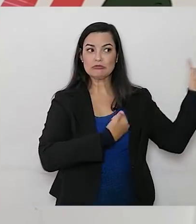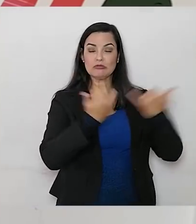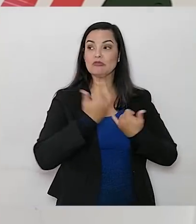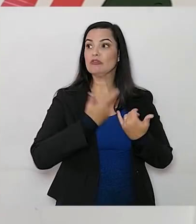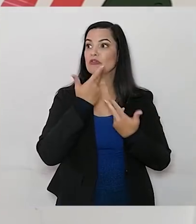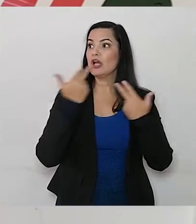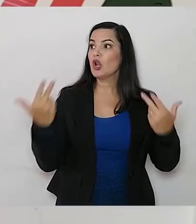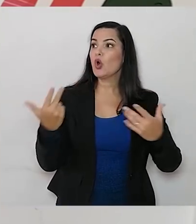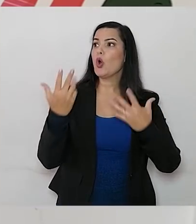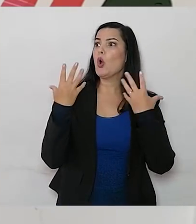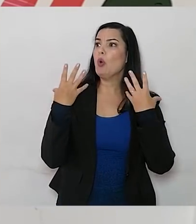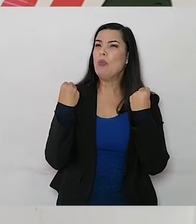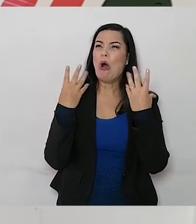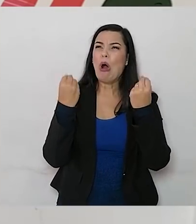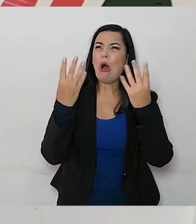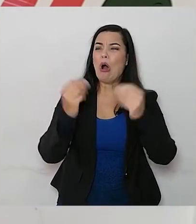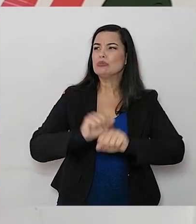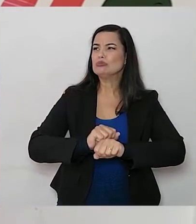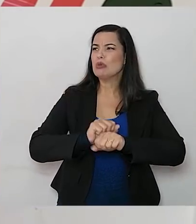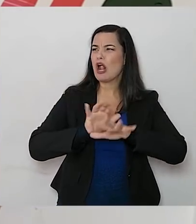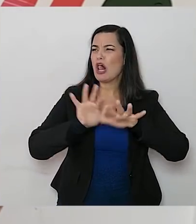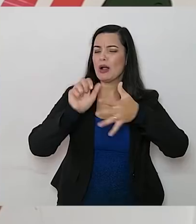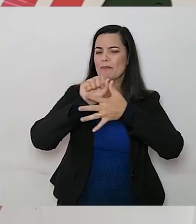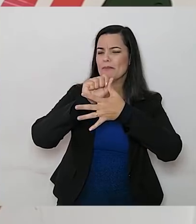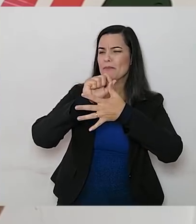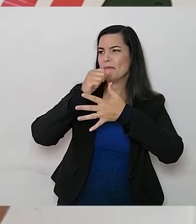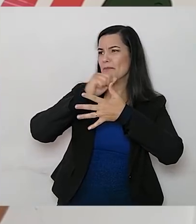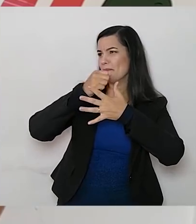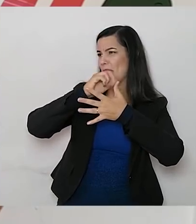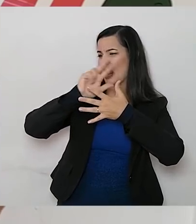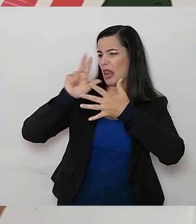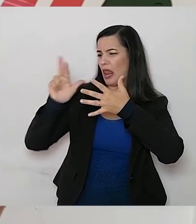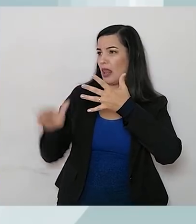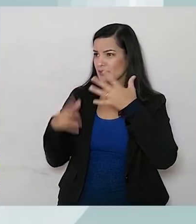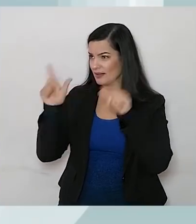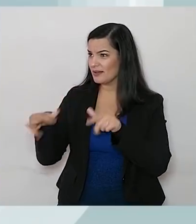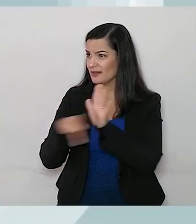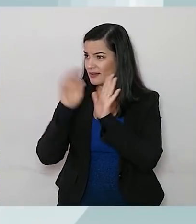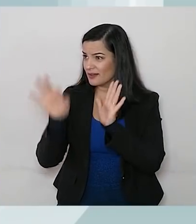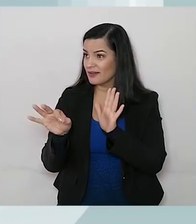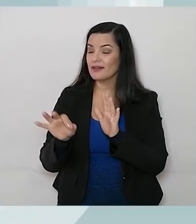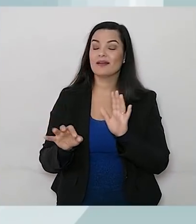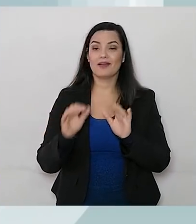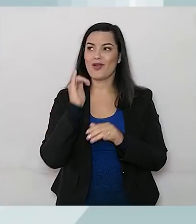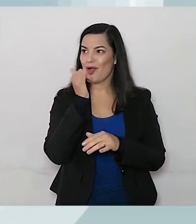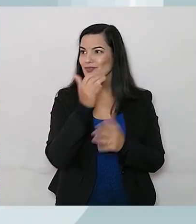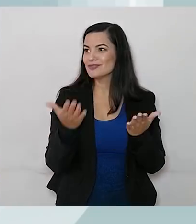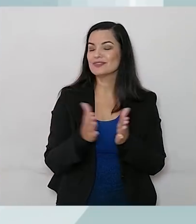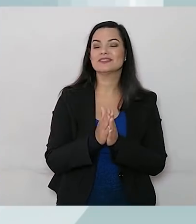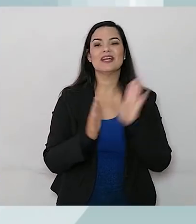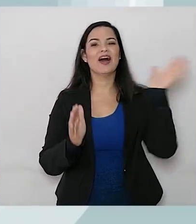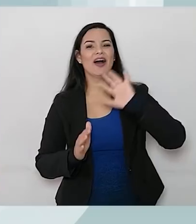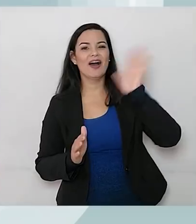espécies, assim, muito grande. Isso é verdade? Conta um pouquinho para elas. Olá, professora